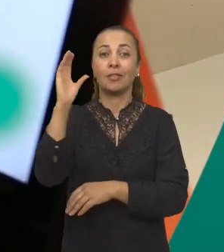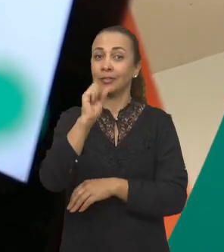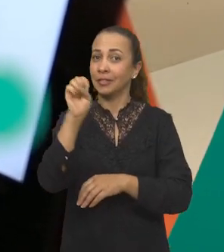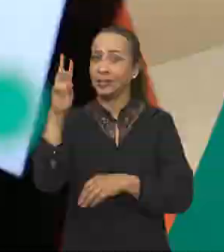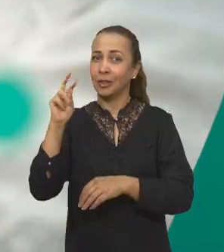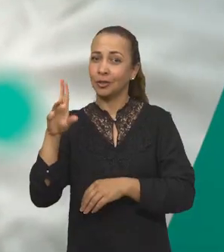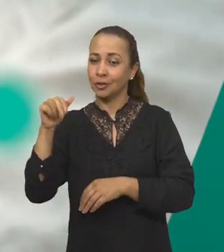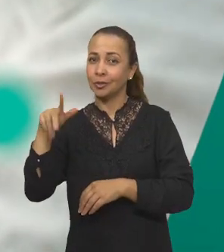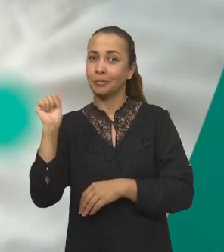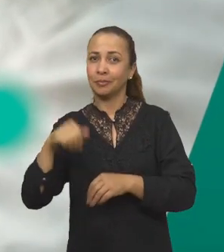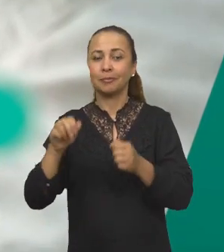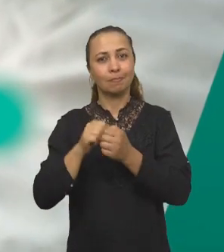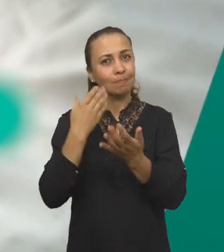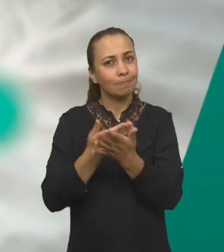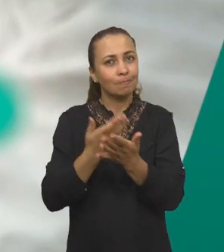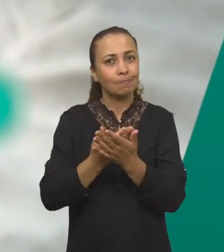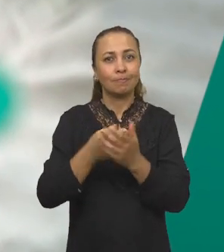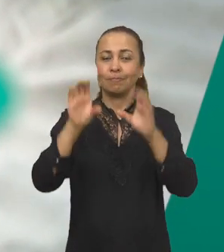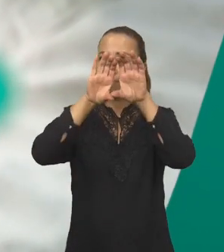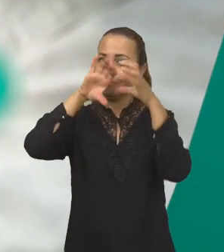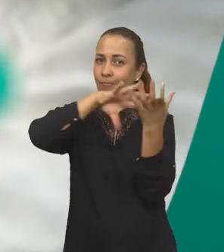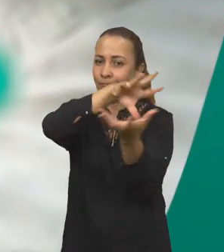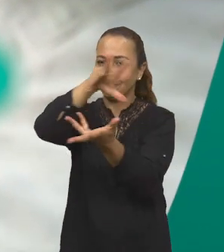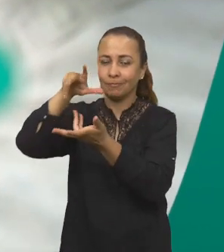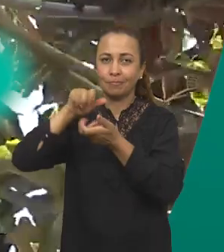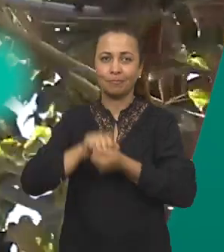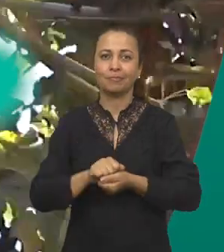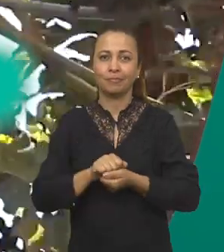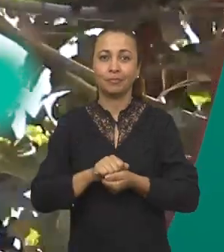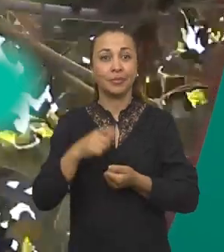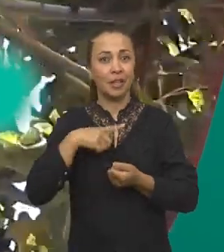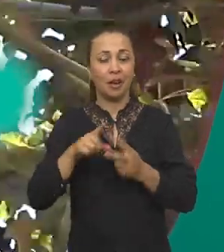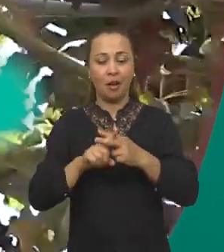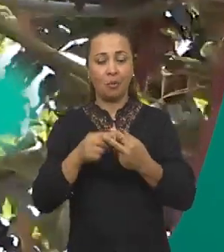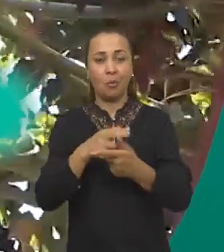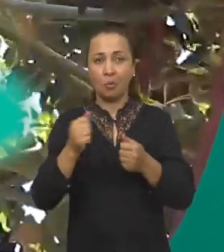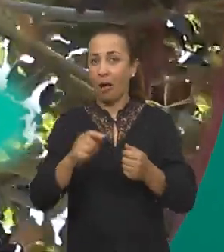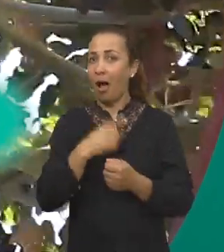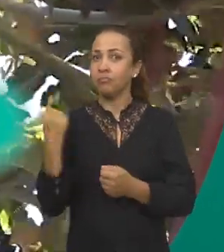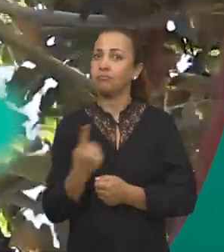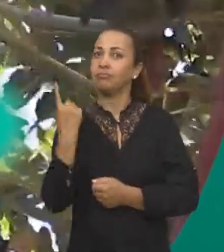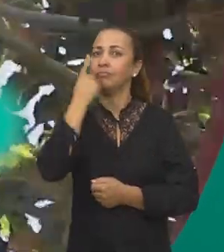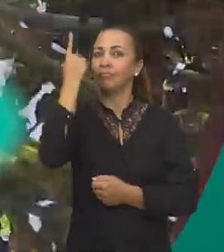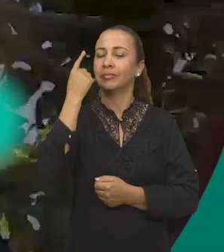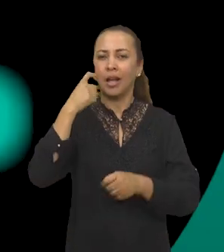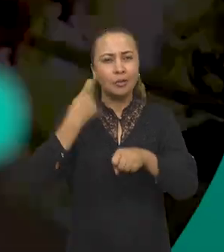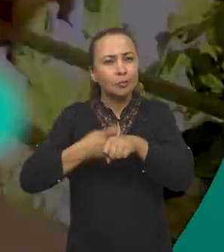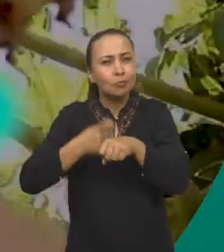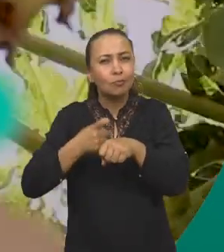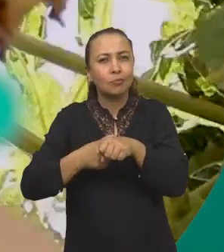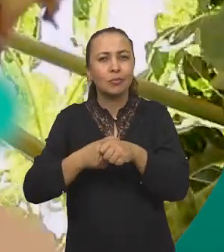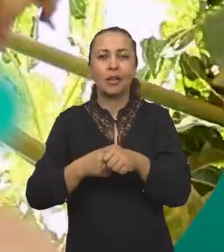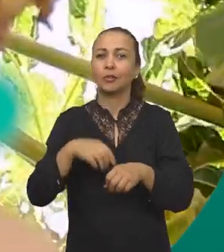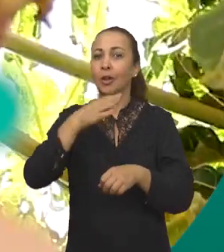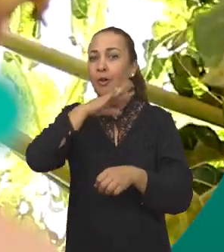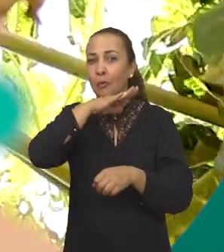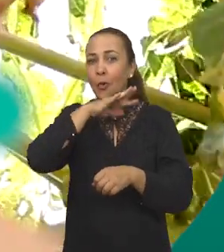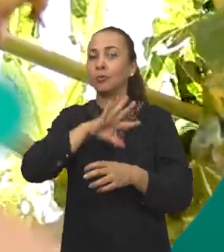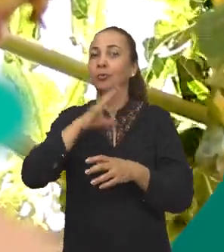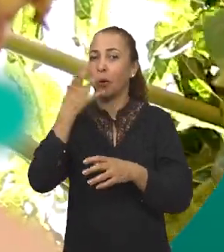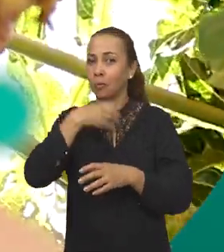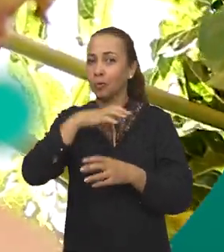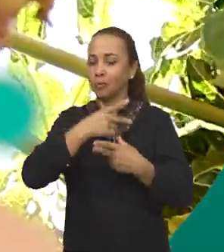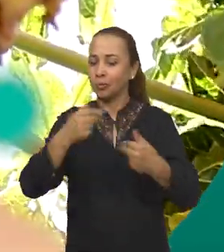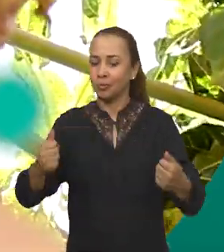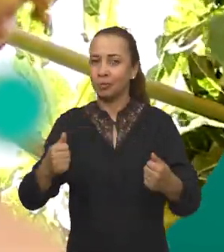Sergipe estudam as propriedades químicas dos exoplanetas. E ainda, um produto promete aumentar a durabilidade de